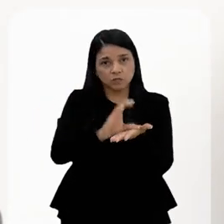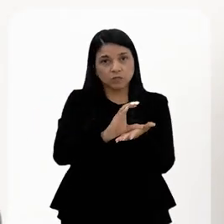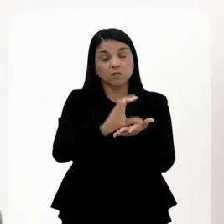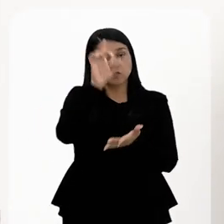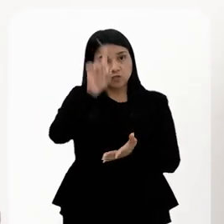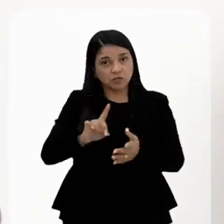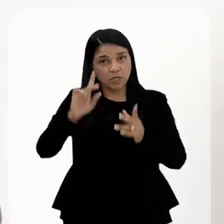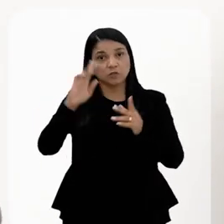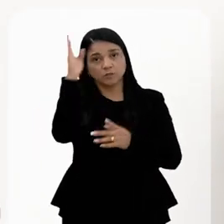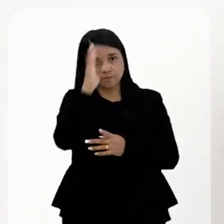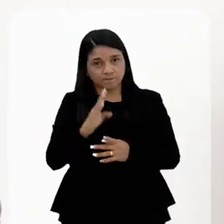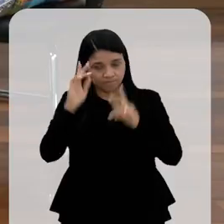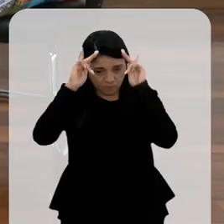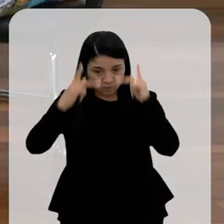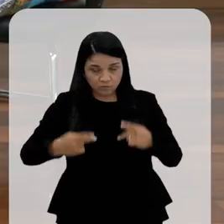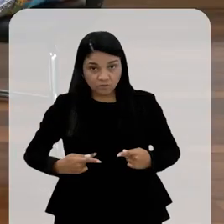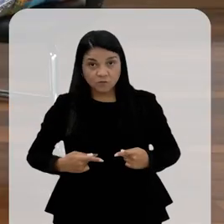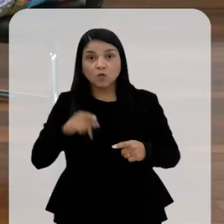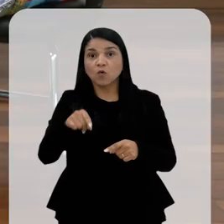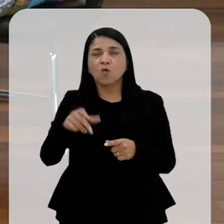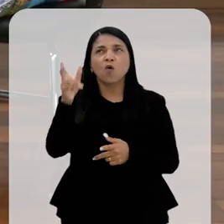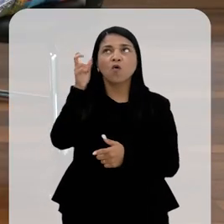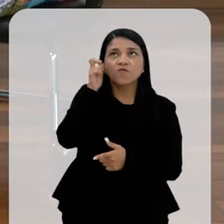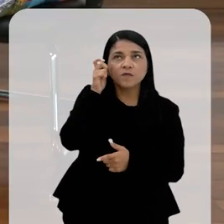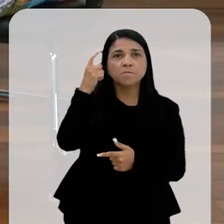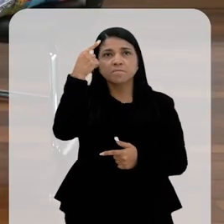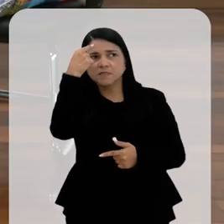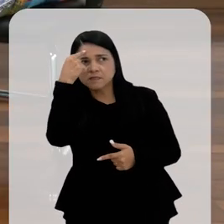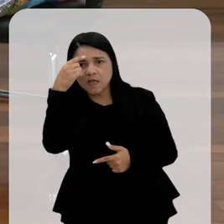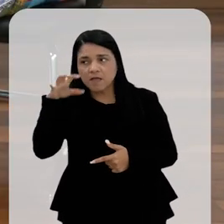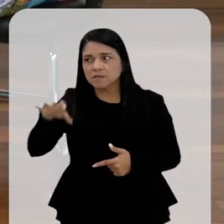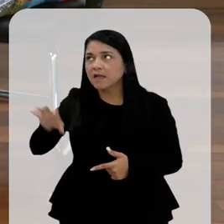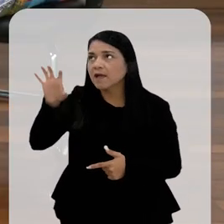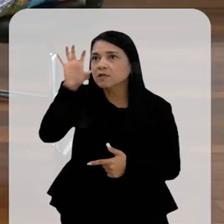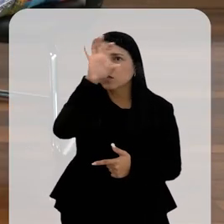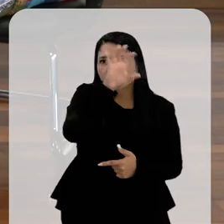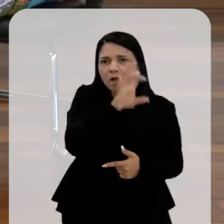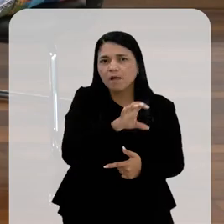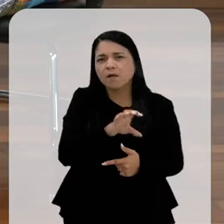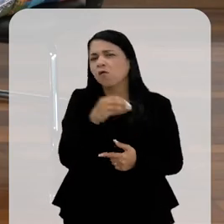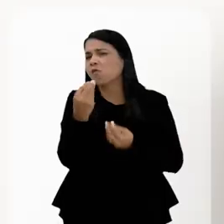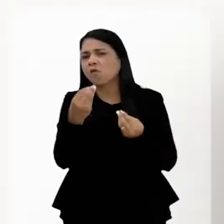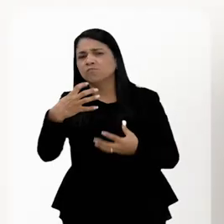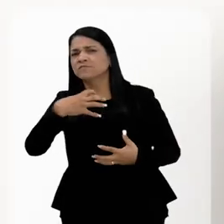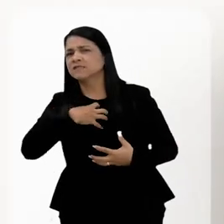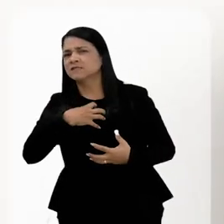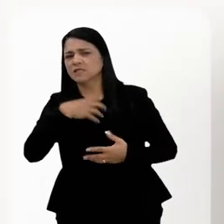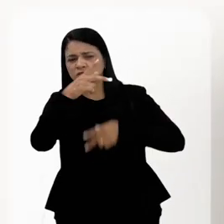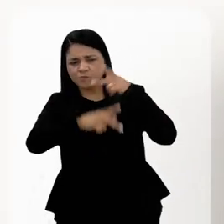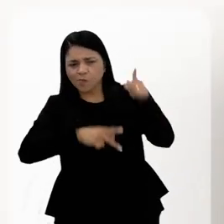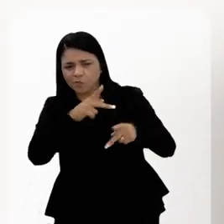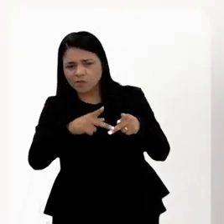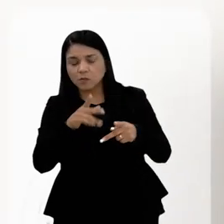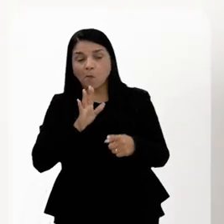Conselho Nacional dos Direitos Humanos, que é de nos fazer ouvir, pensar nos territórios, como é que as pessoas estão sentindo isso, para nos ajudar a